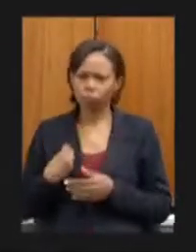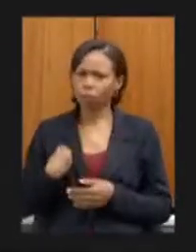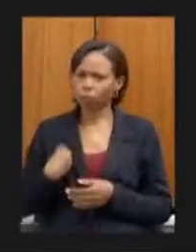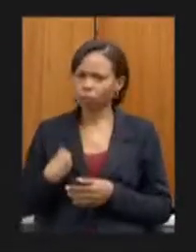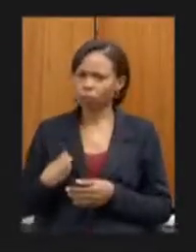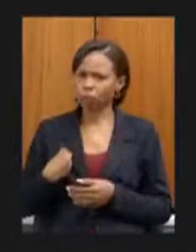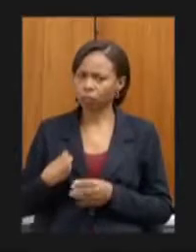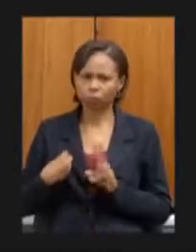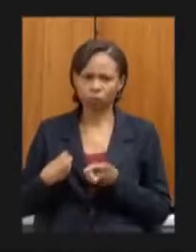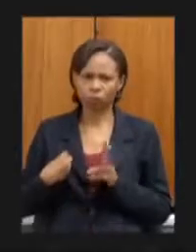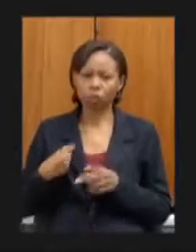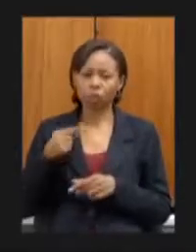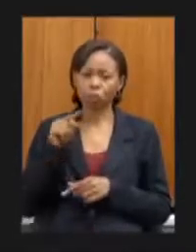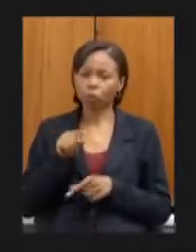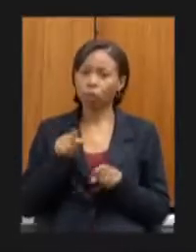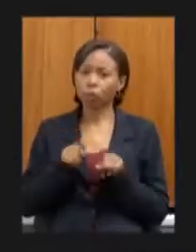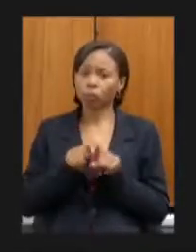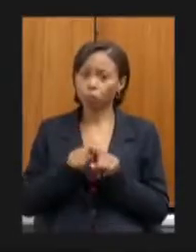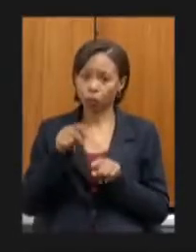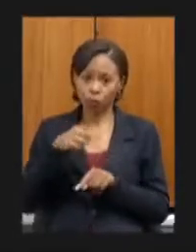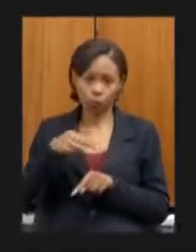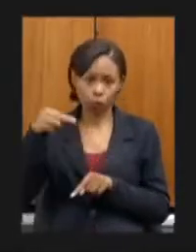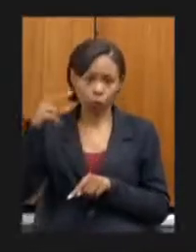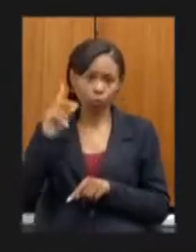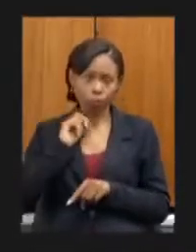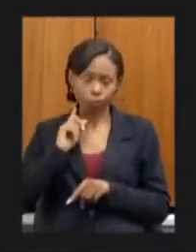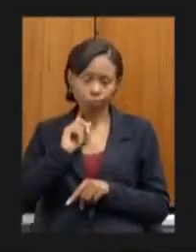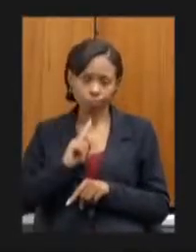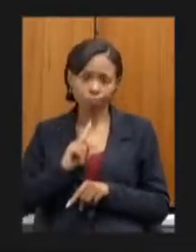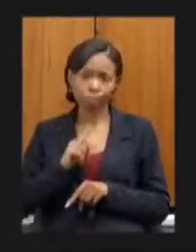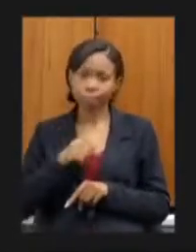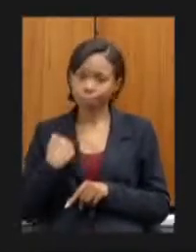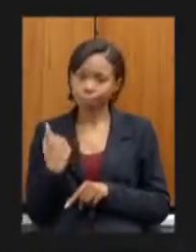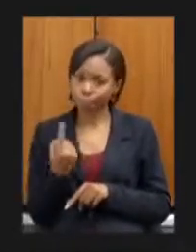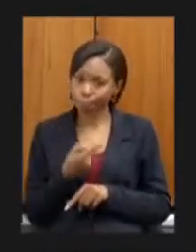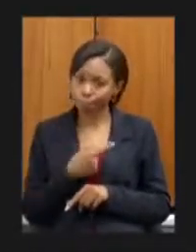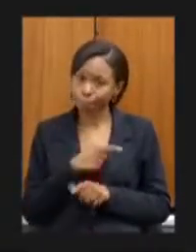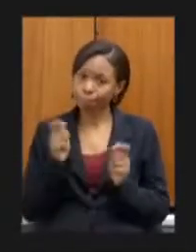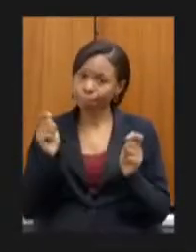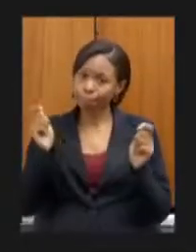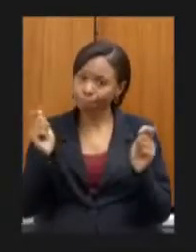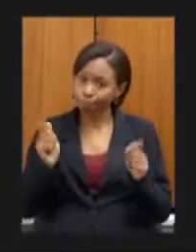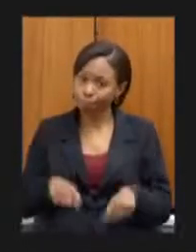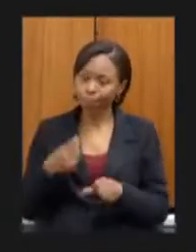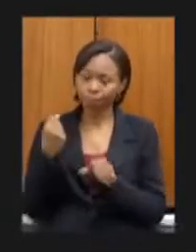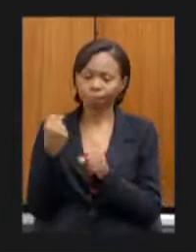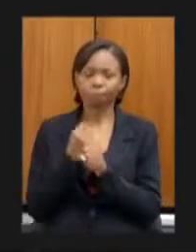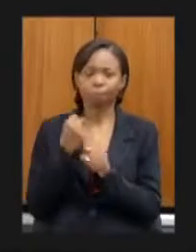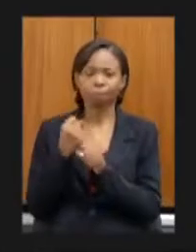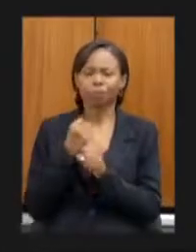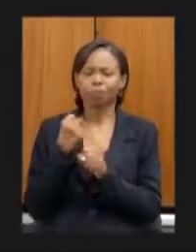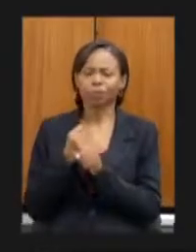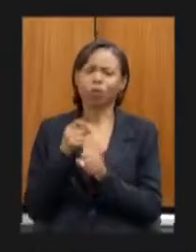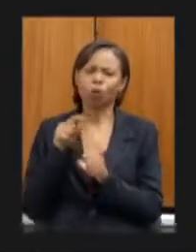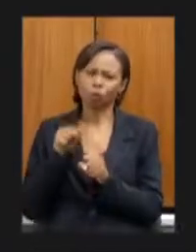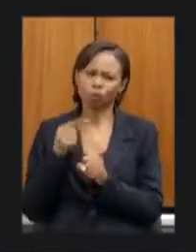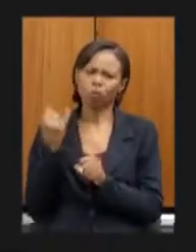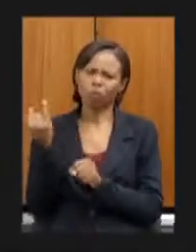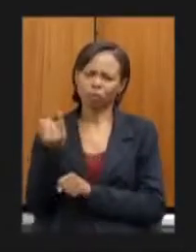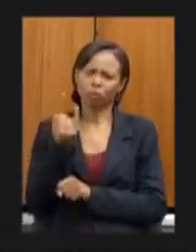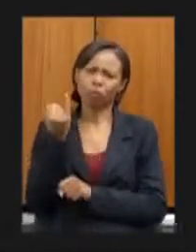da bancada do norte de minas pra que nós possamos fazer essas obras tão necessárias inclusive